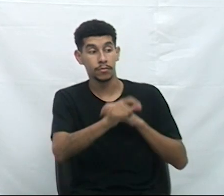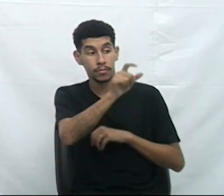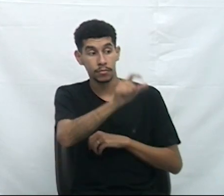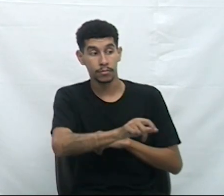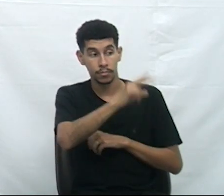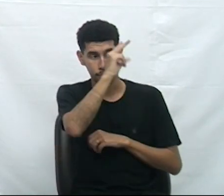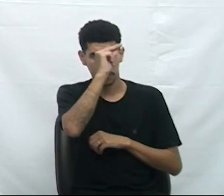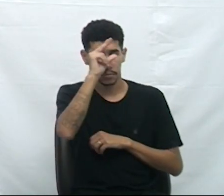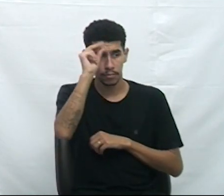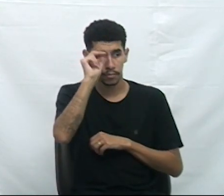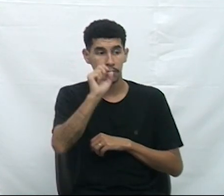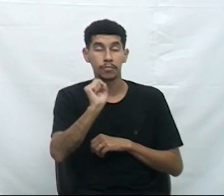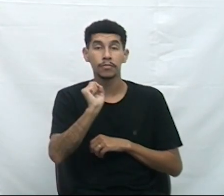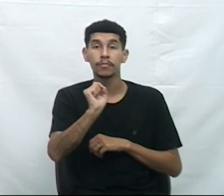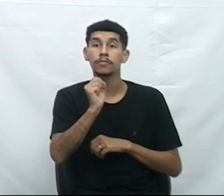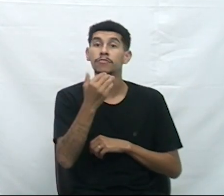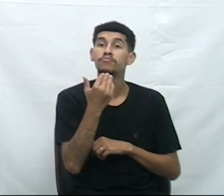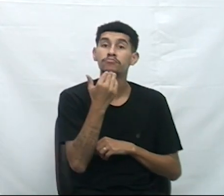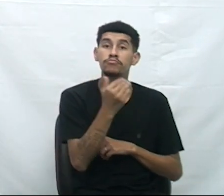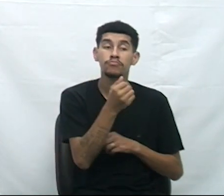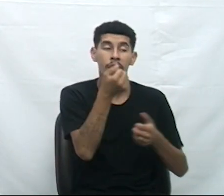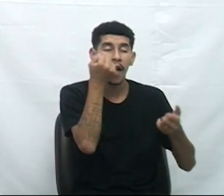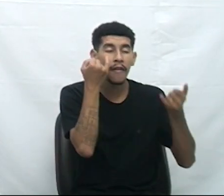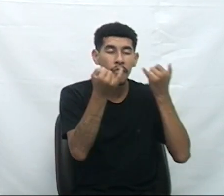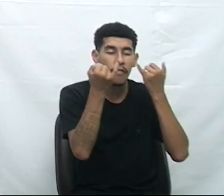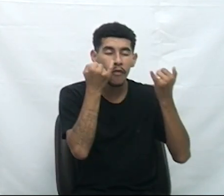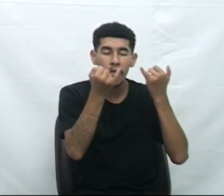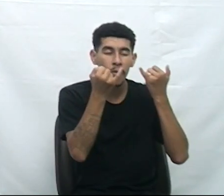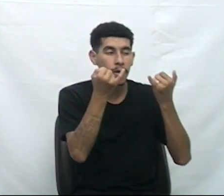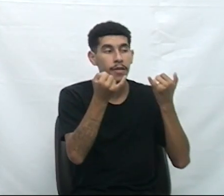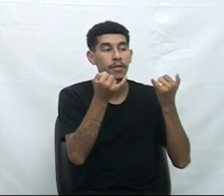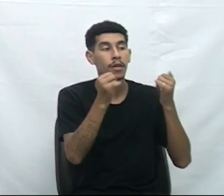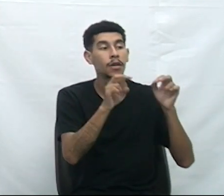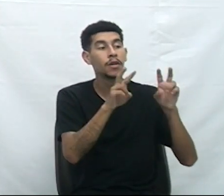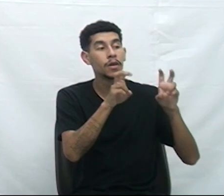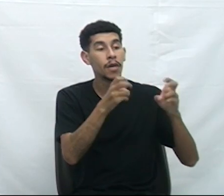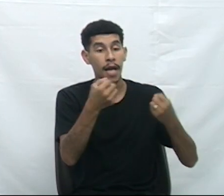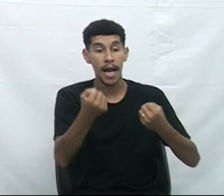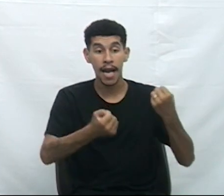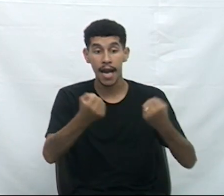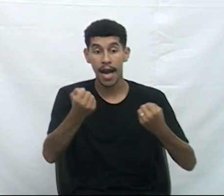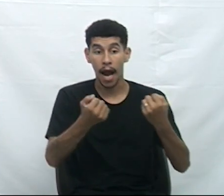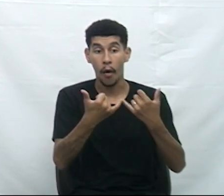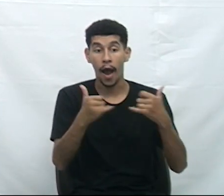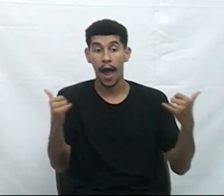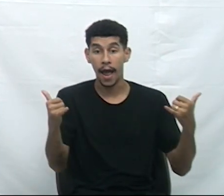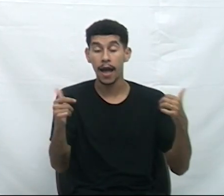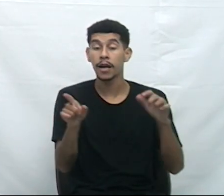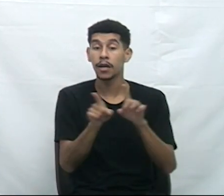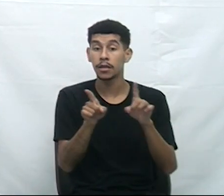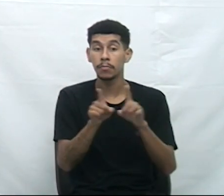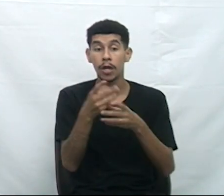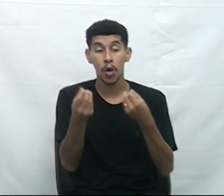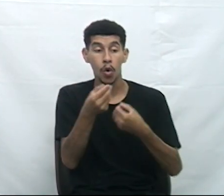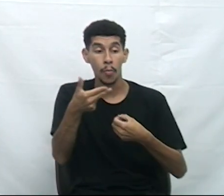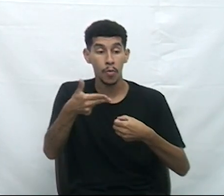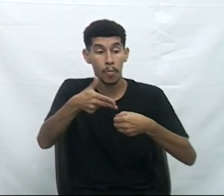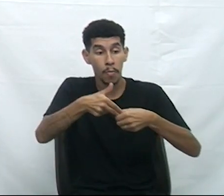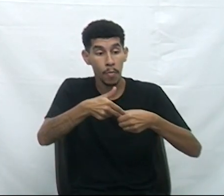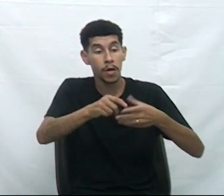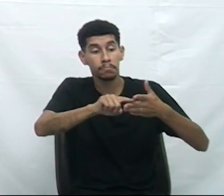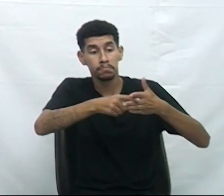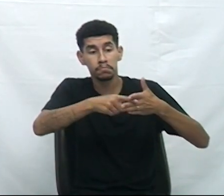Poder Executivo Municipal, solicitando informações a respeito dos carros elétricos e seus abastecimentos e